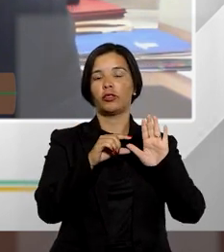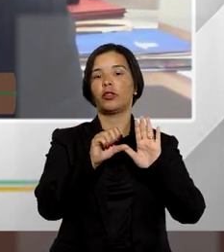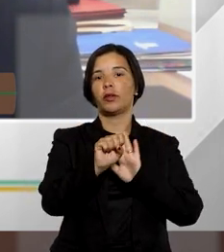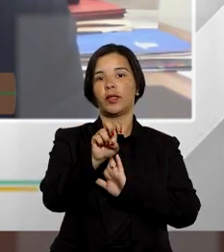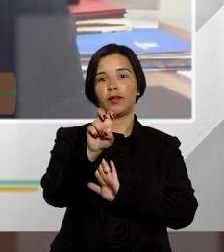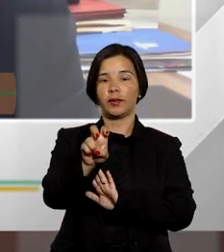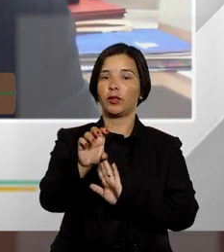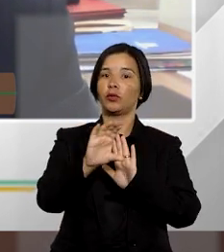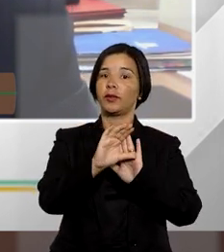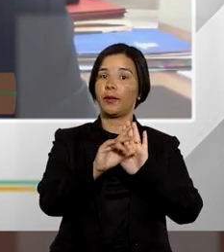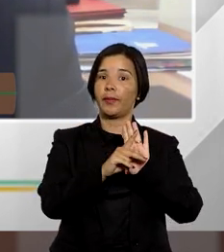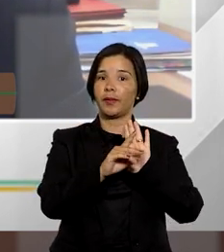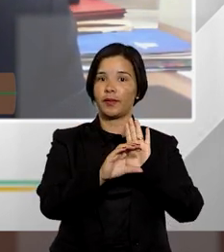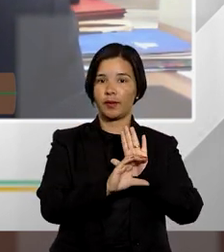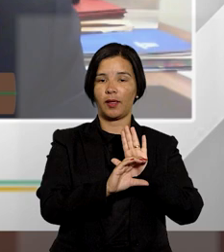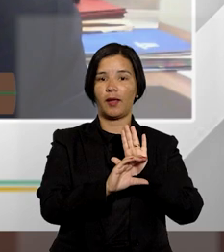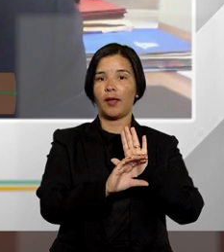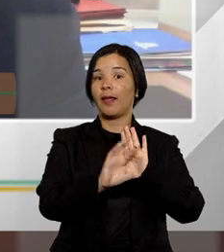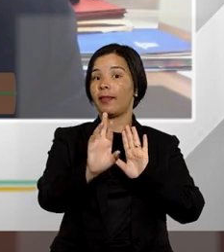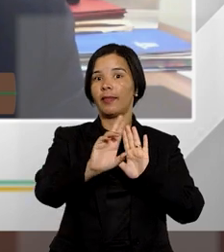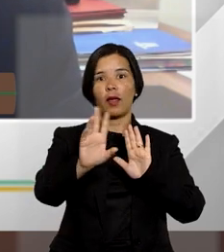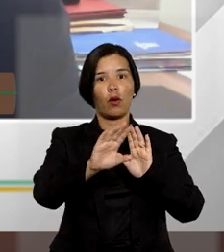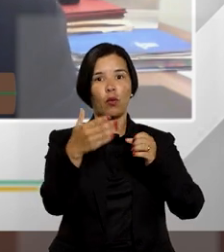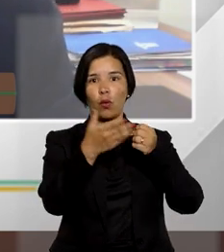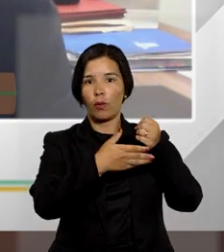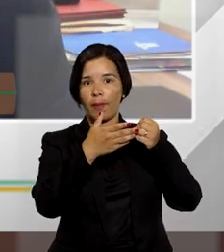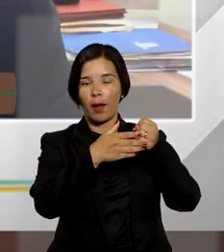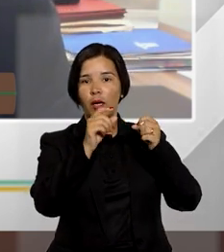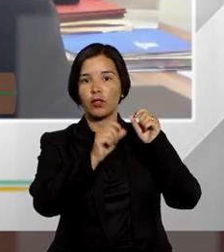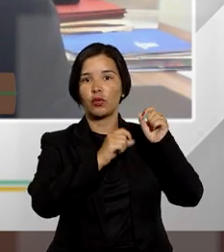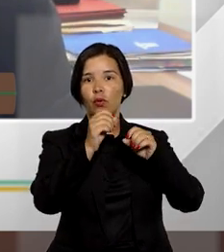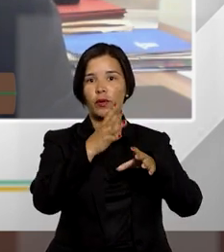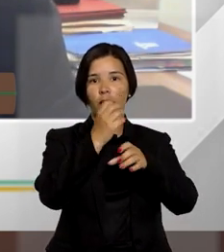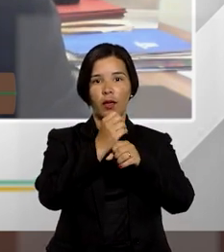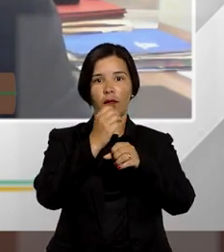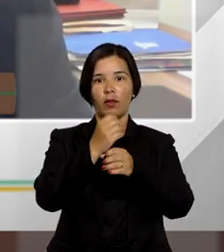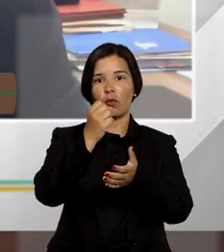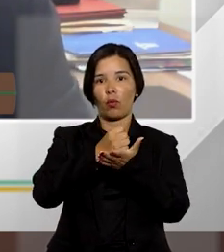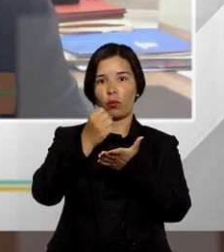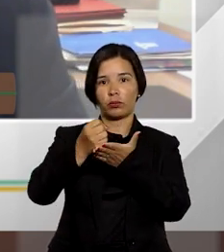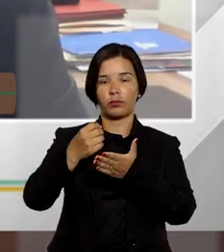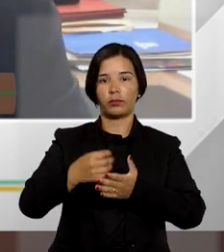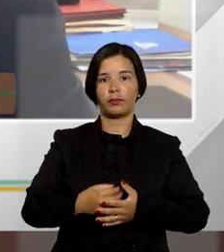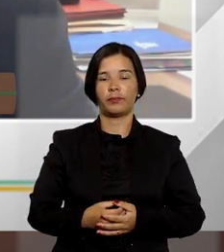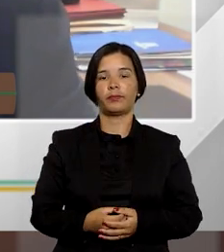artigo 85 CPC e não com base no valor atribuído à casa